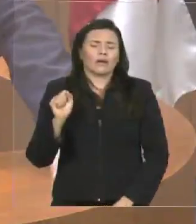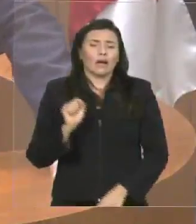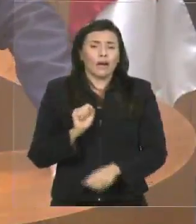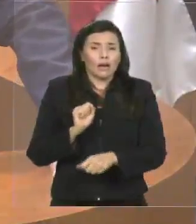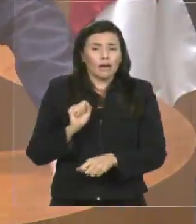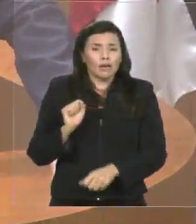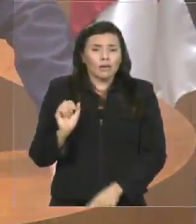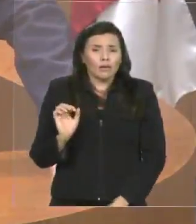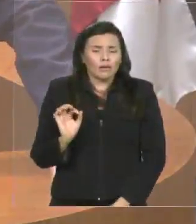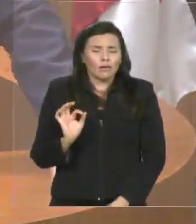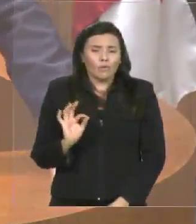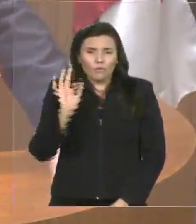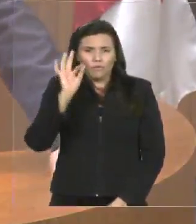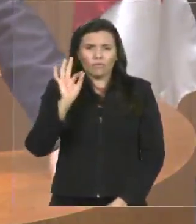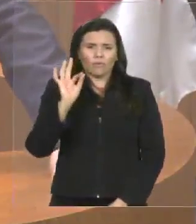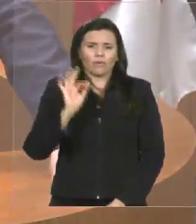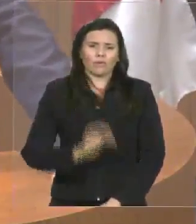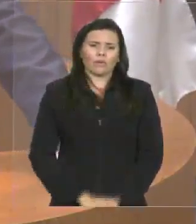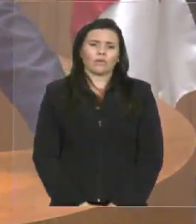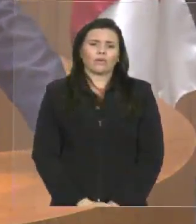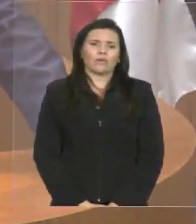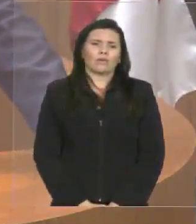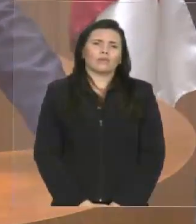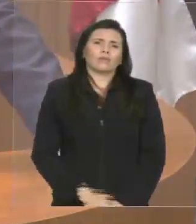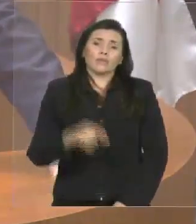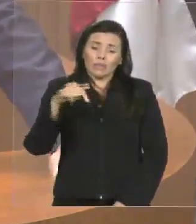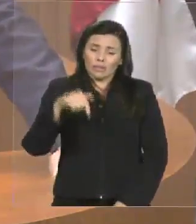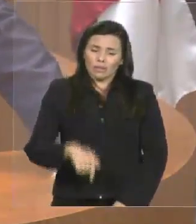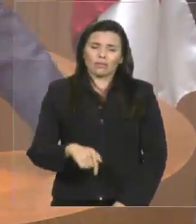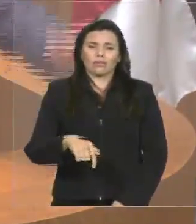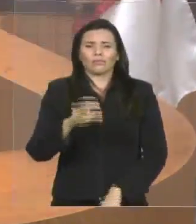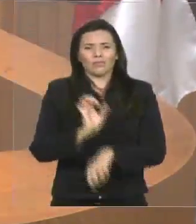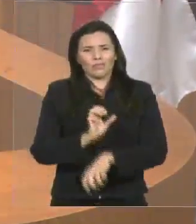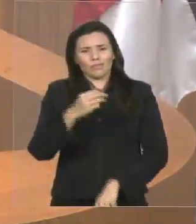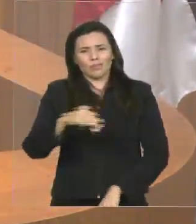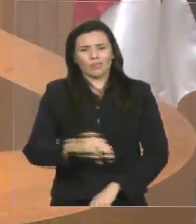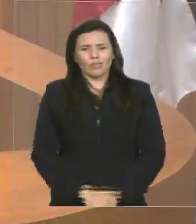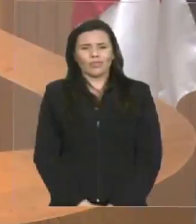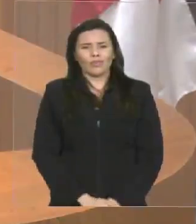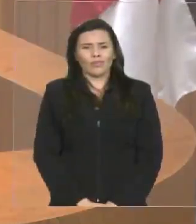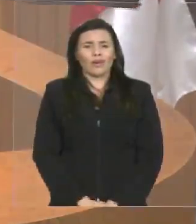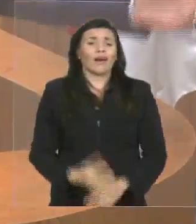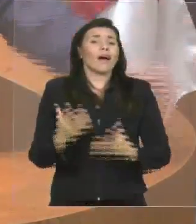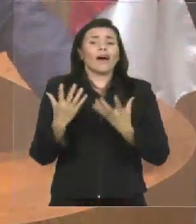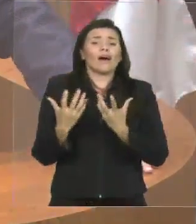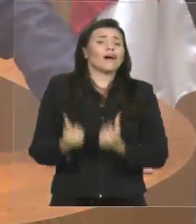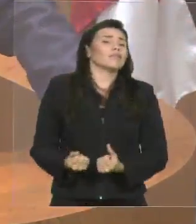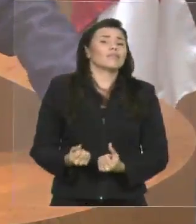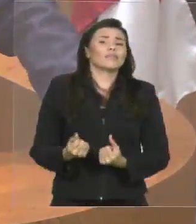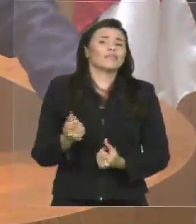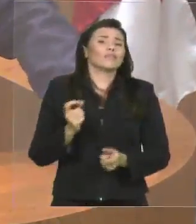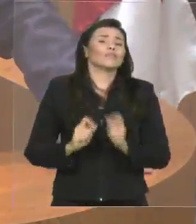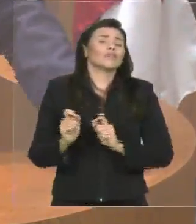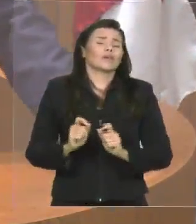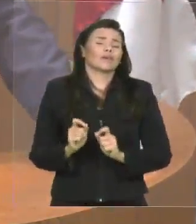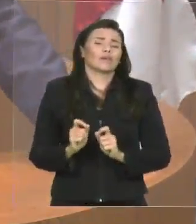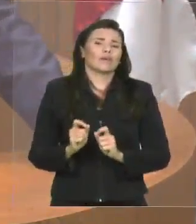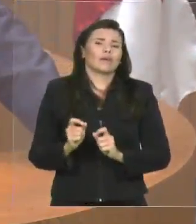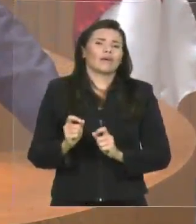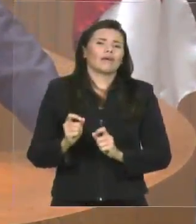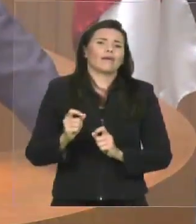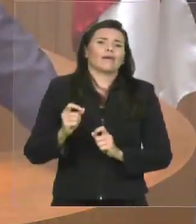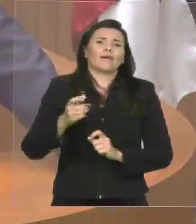vezes, estudantes de Minas Gerais, do Rio de Janeiro, de São Paulo, de outros estados, de outras regiões, e